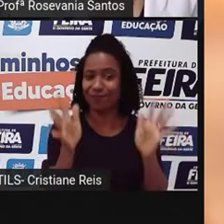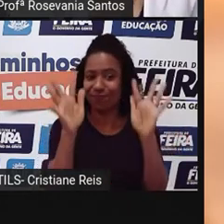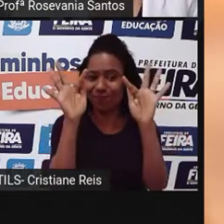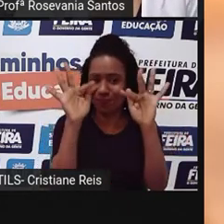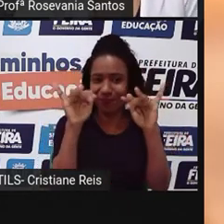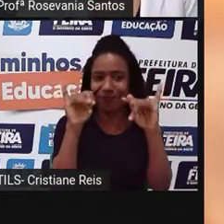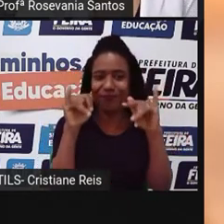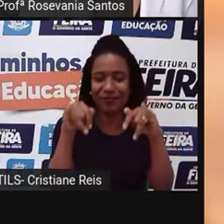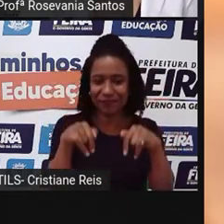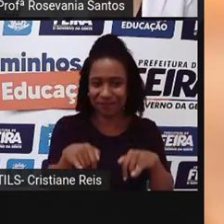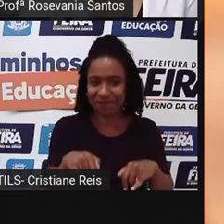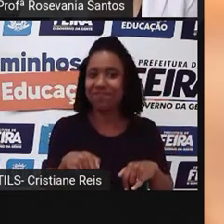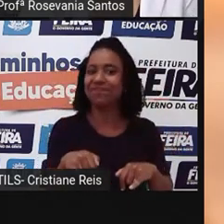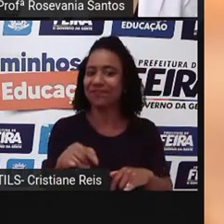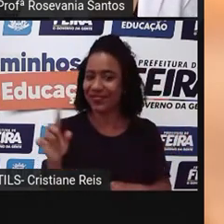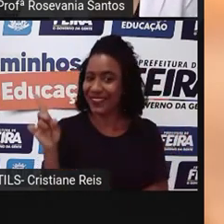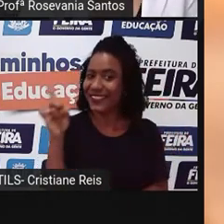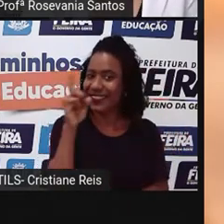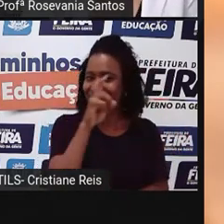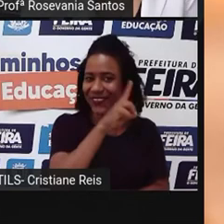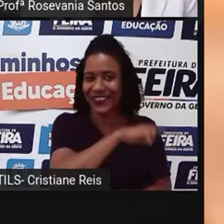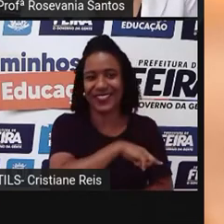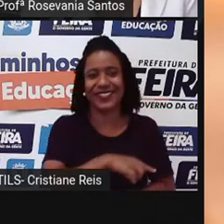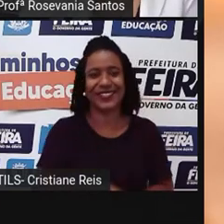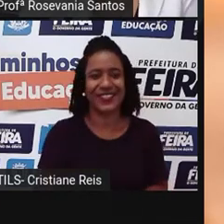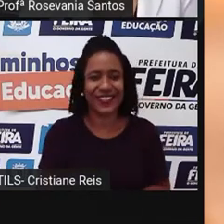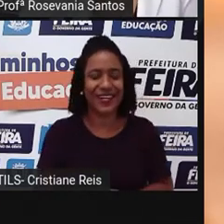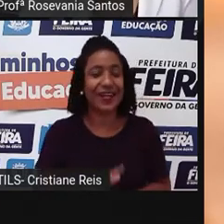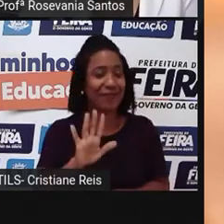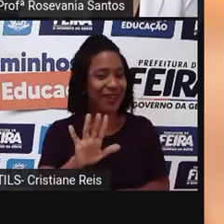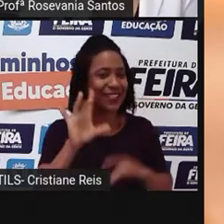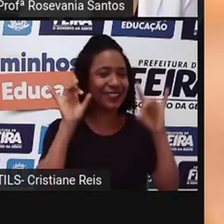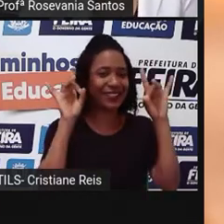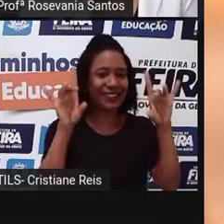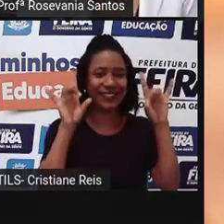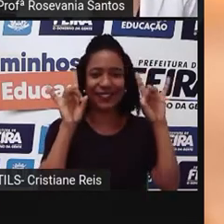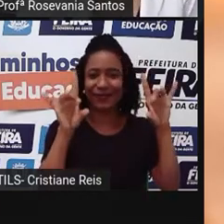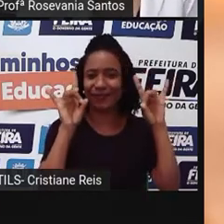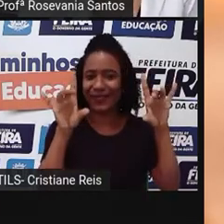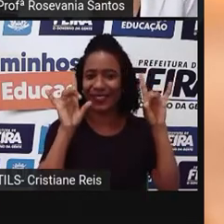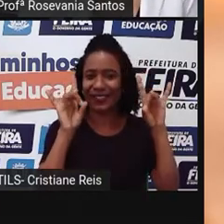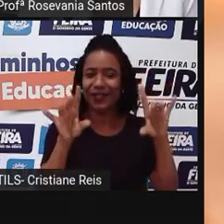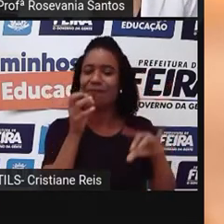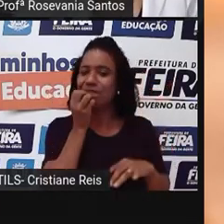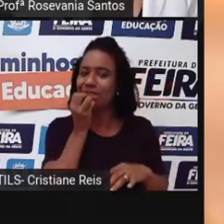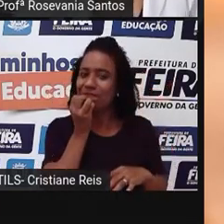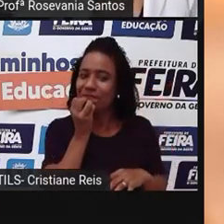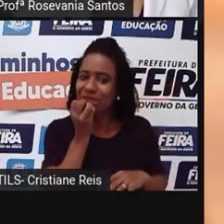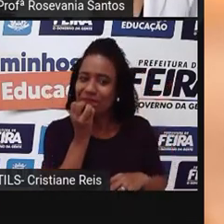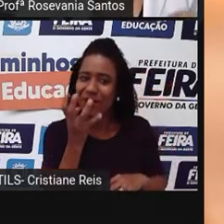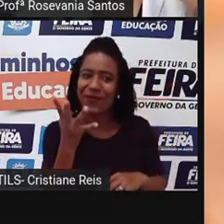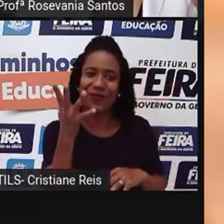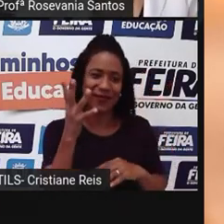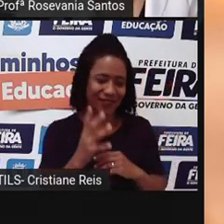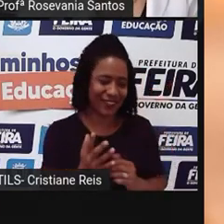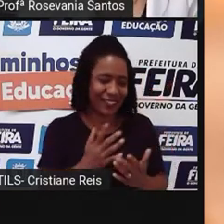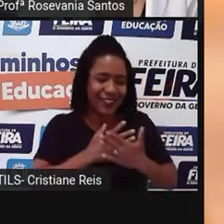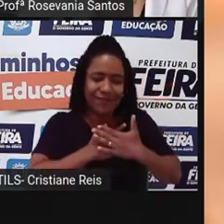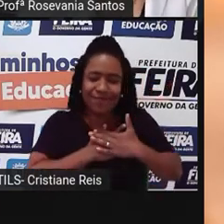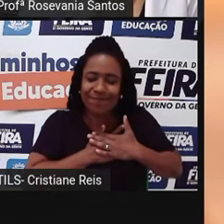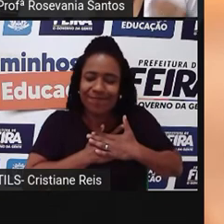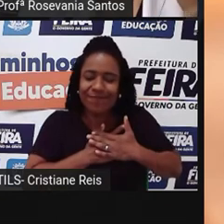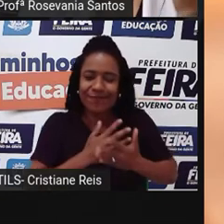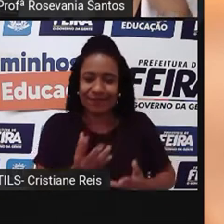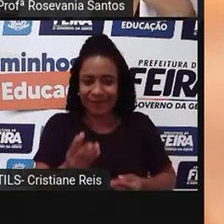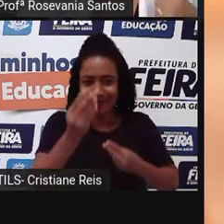muito desafiador. Mas que também foi especial e recheado de significados que levarei por toda a minha